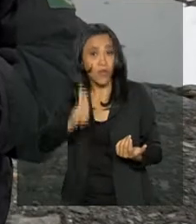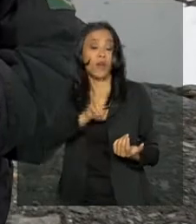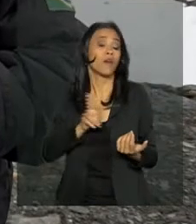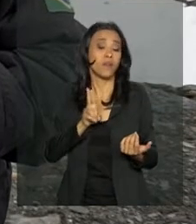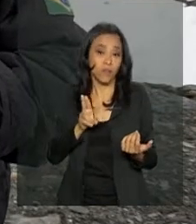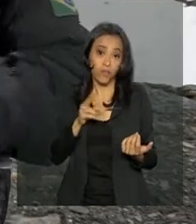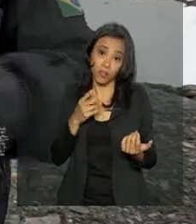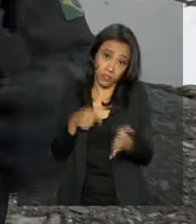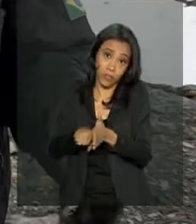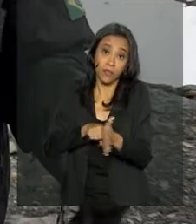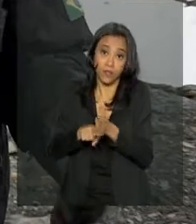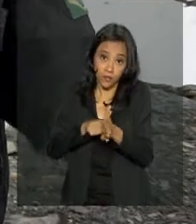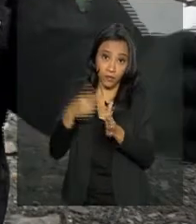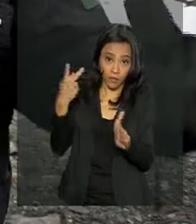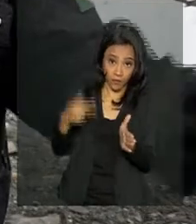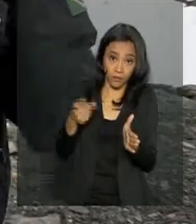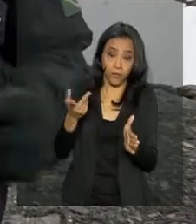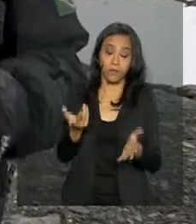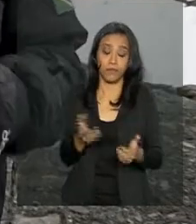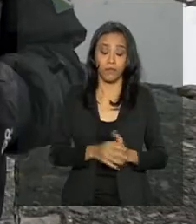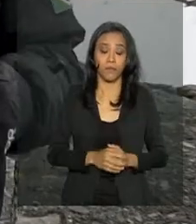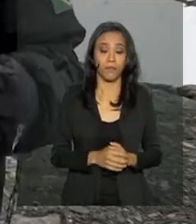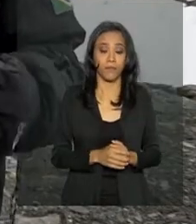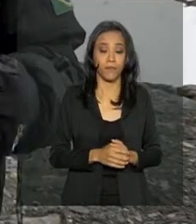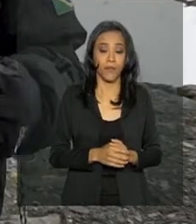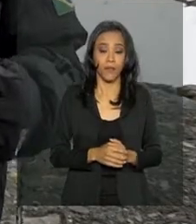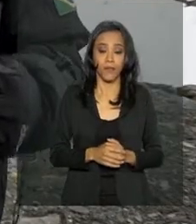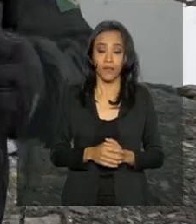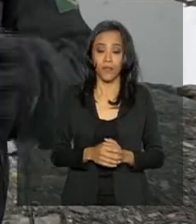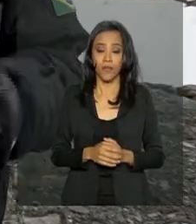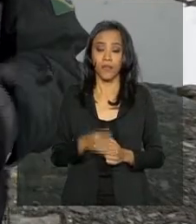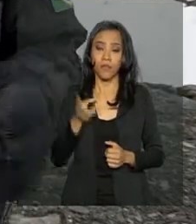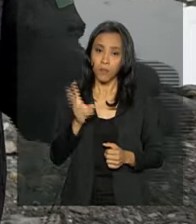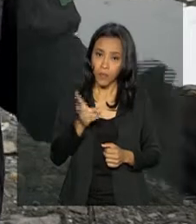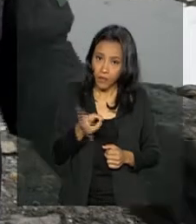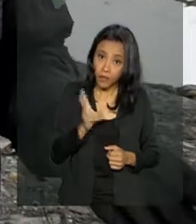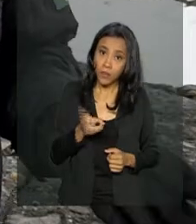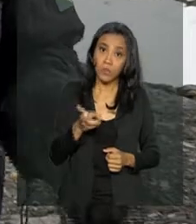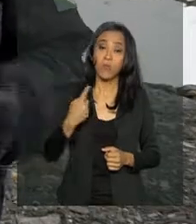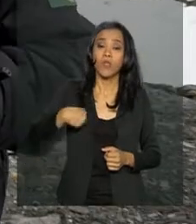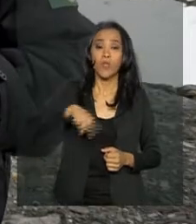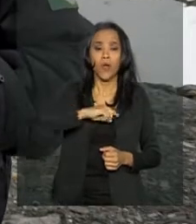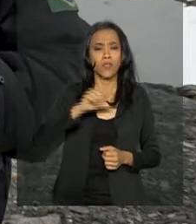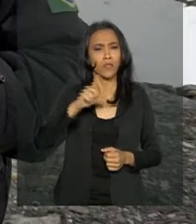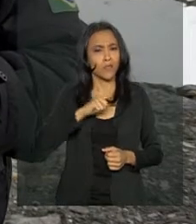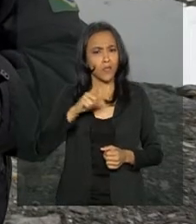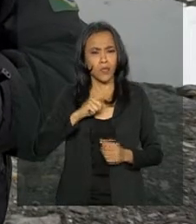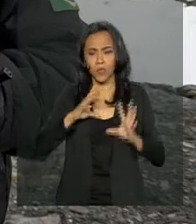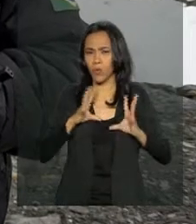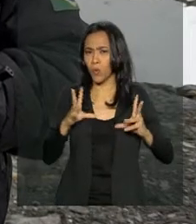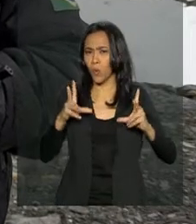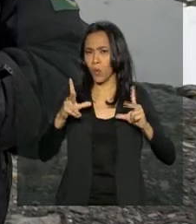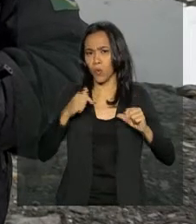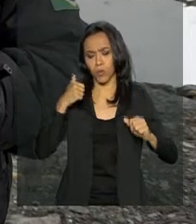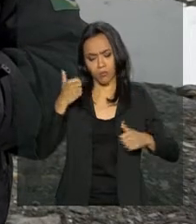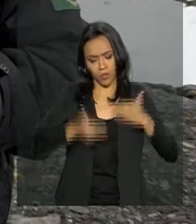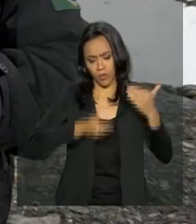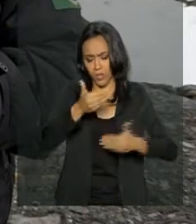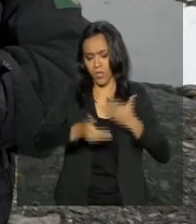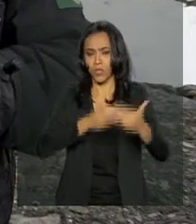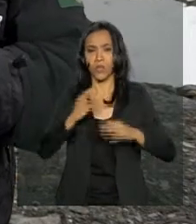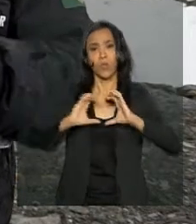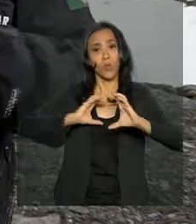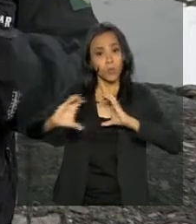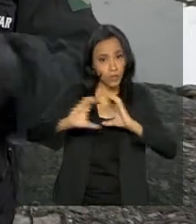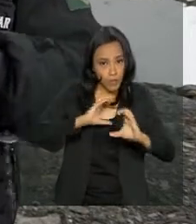instituições de pesquisas de origem. E mesmo assim, nós temos todo um processo de telecomunicações brasileiro,